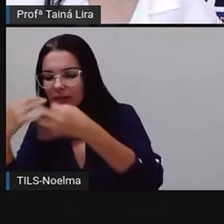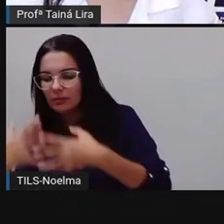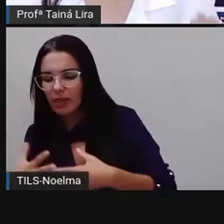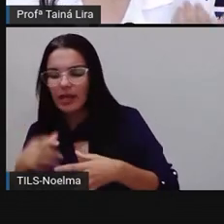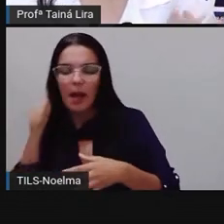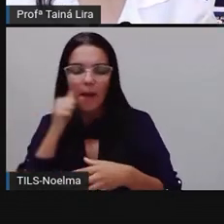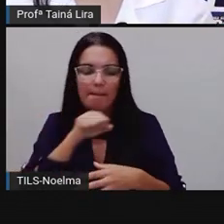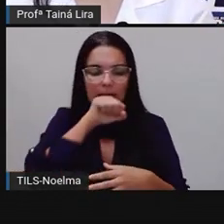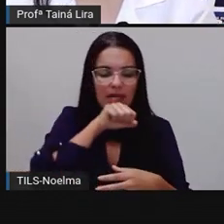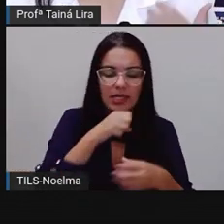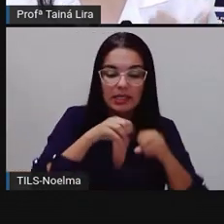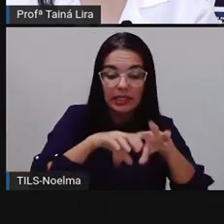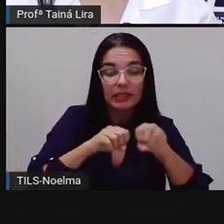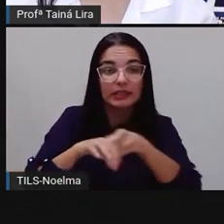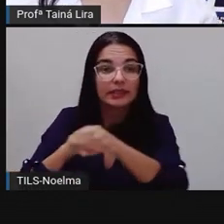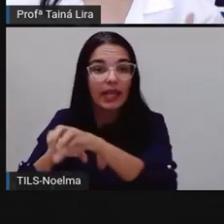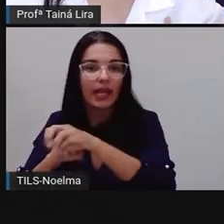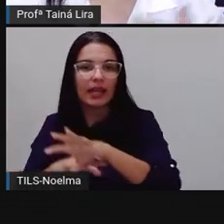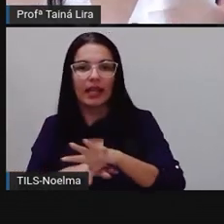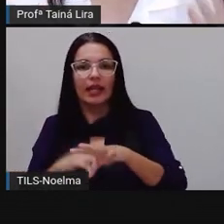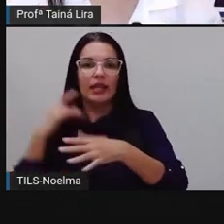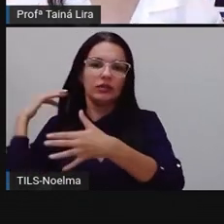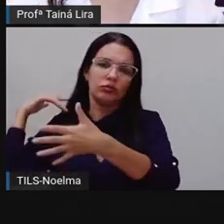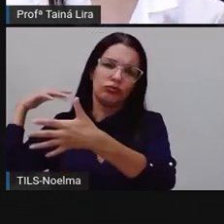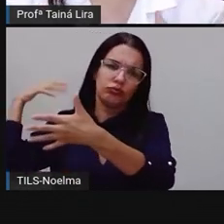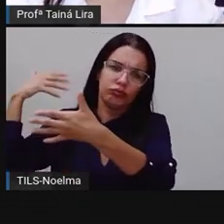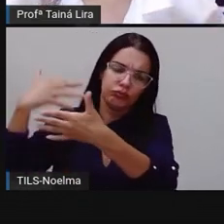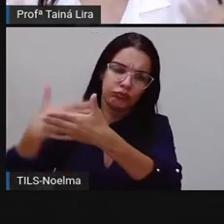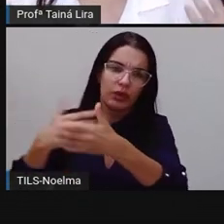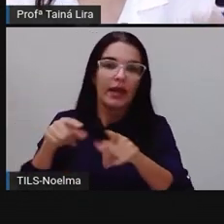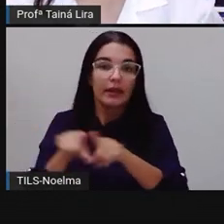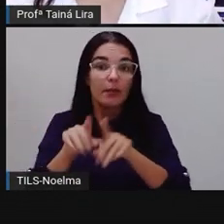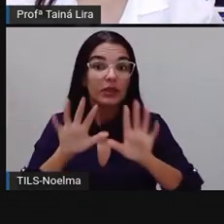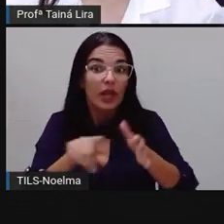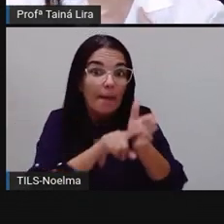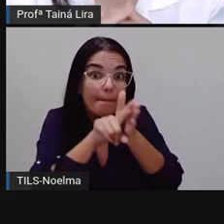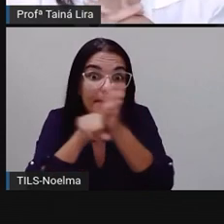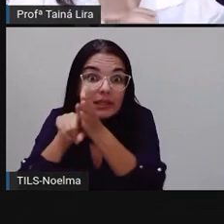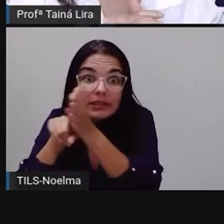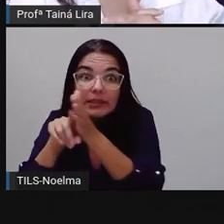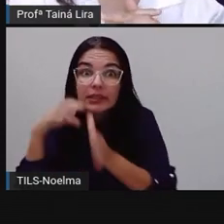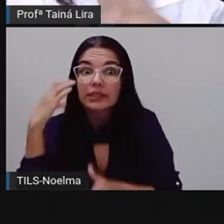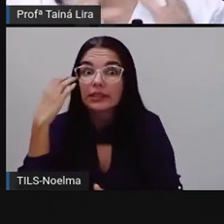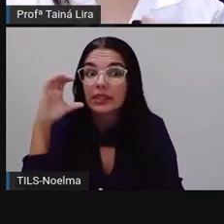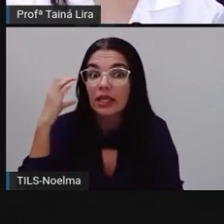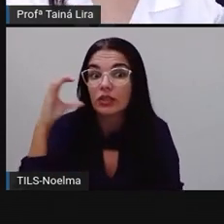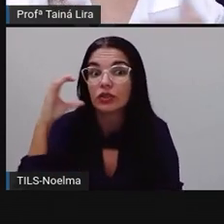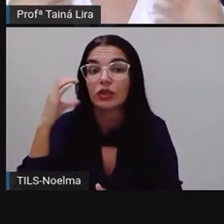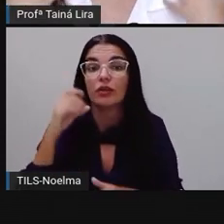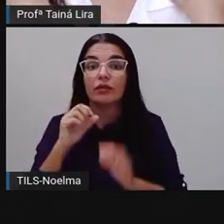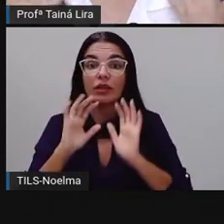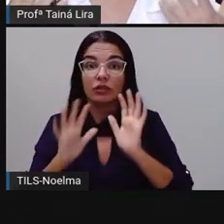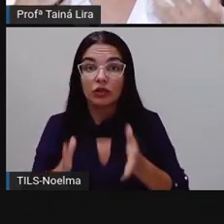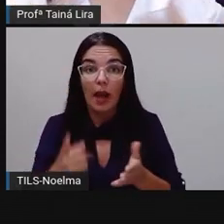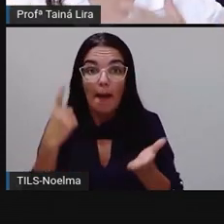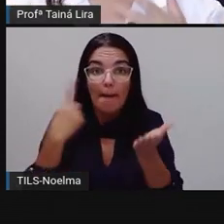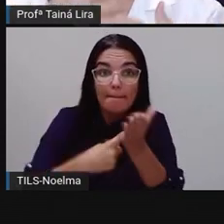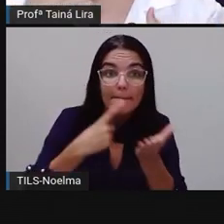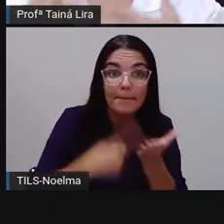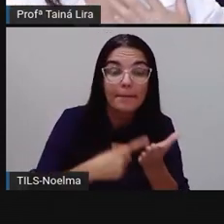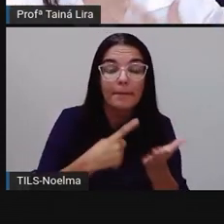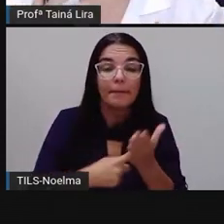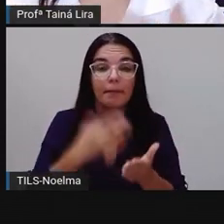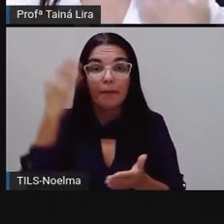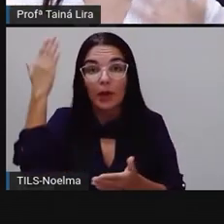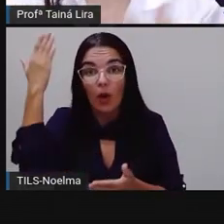estudos que comprovam as propriedades de algumas plantas. Então, na realidade, as plantas, né, que tem